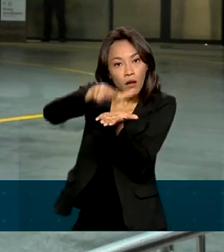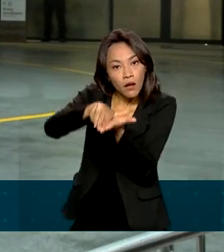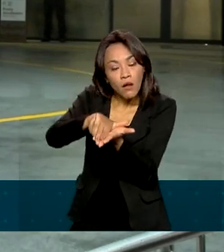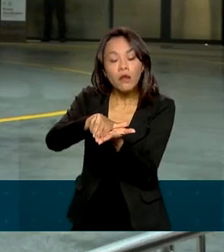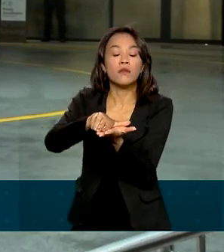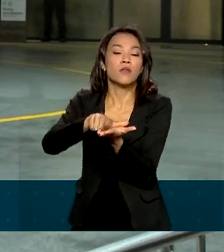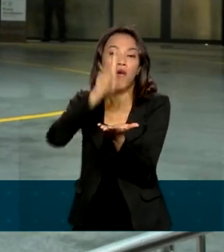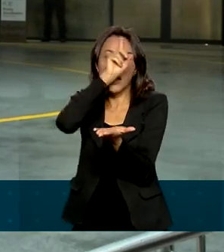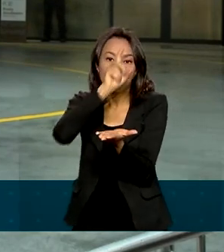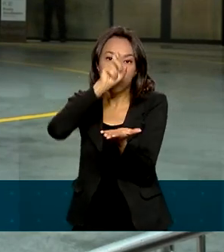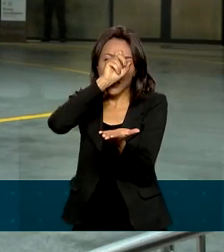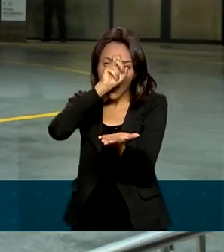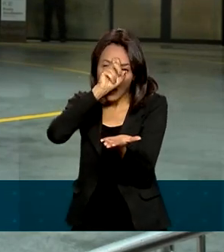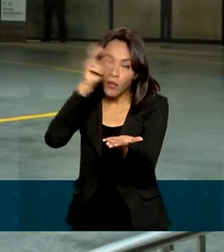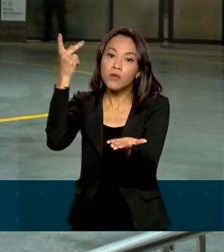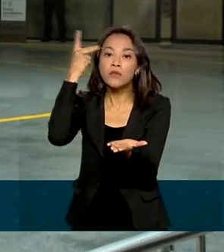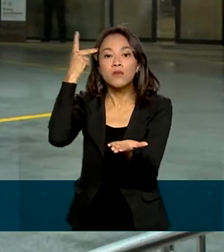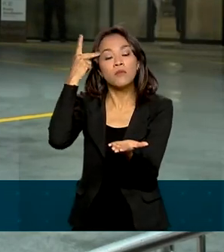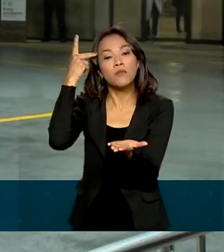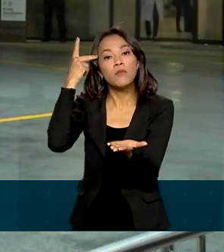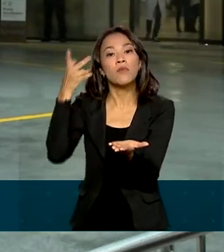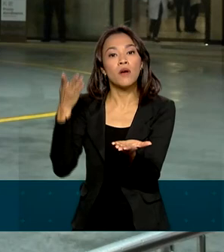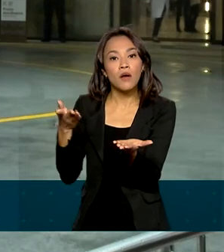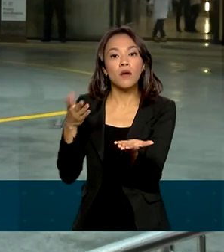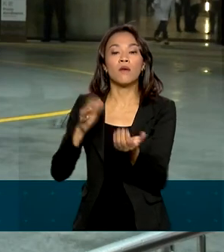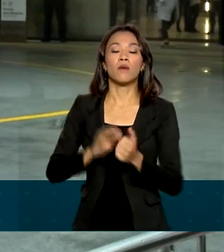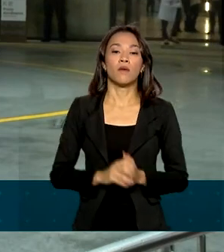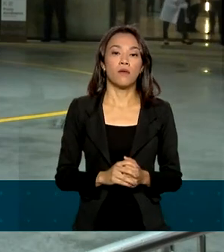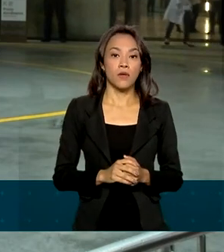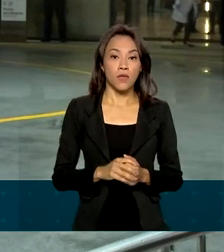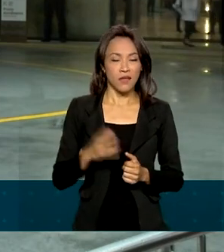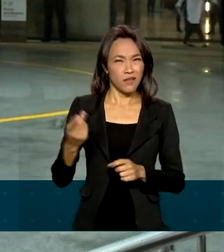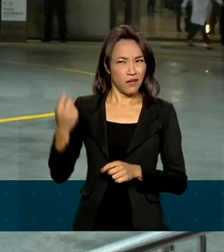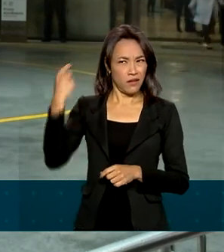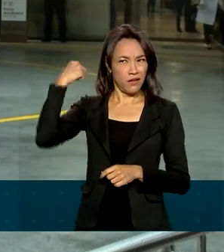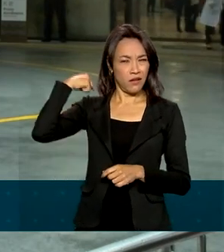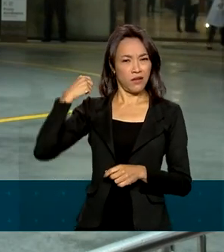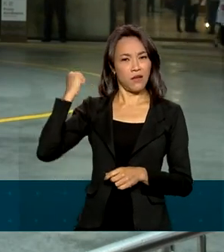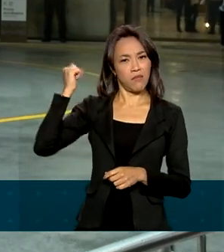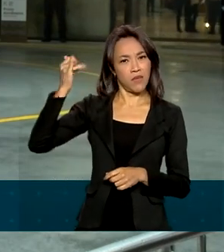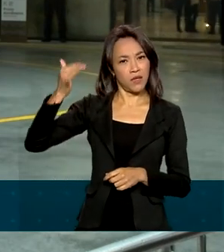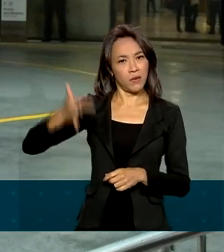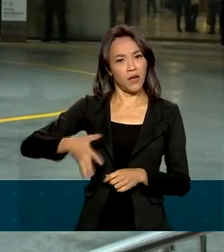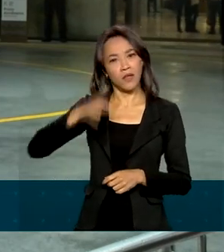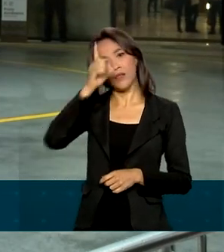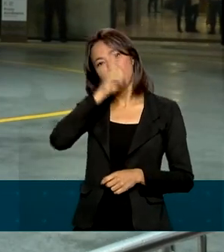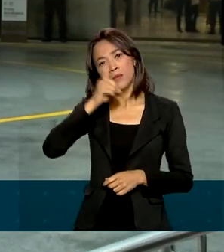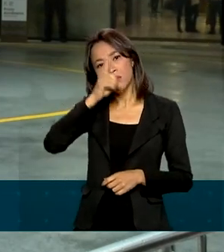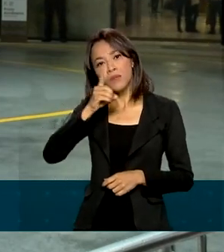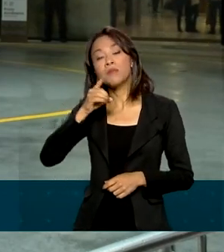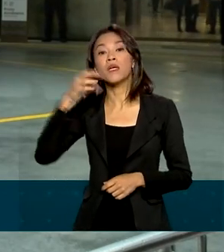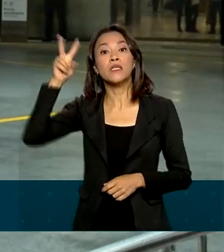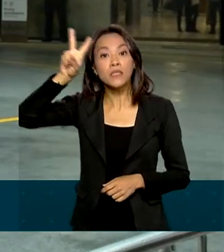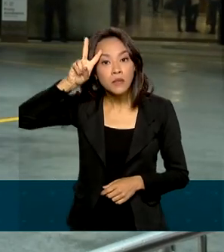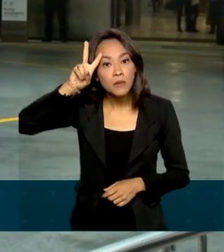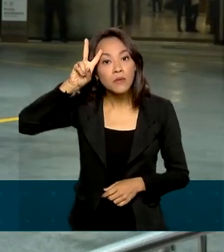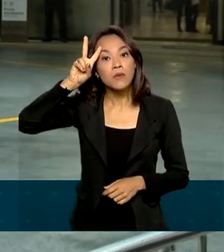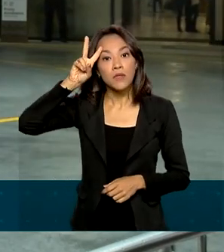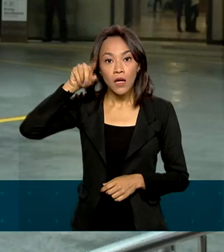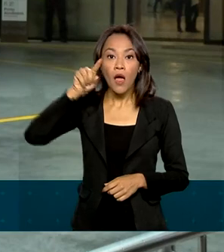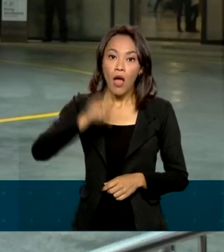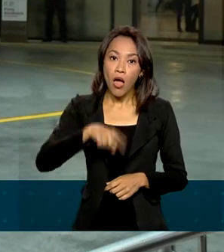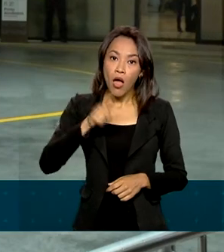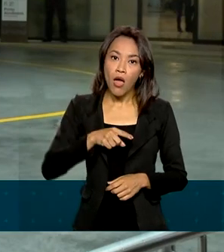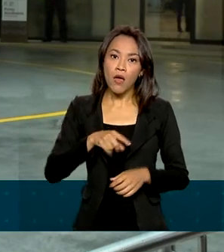Hospital Vila Nova Estar, que fica na zona sul da capital paulista, desde a madrugada de domingo para segunda-feira. O quadro é de